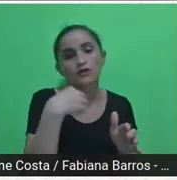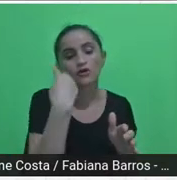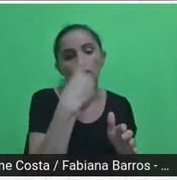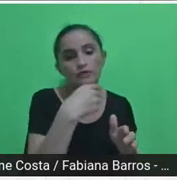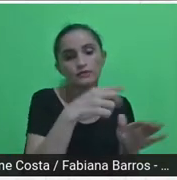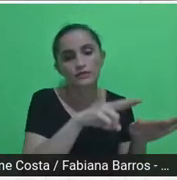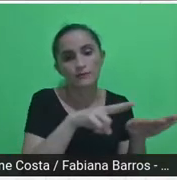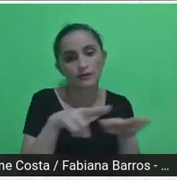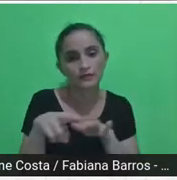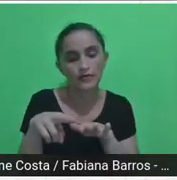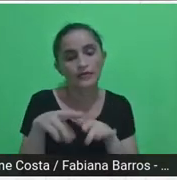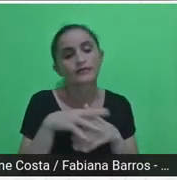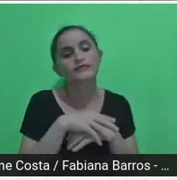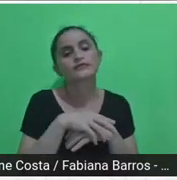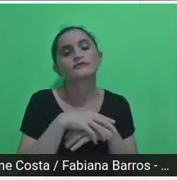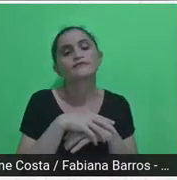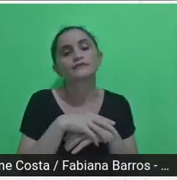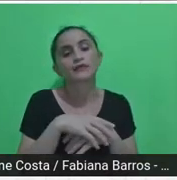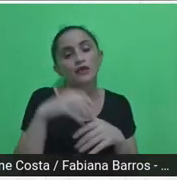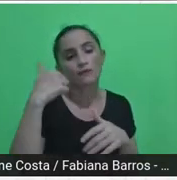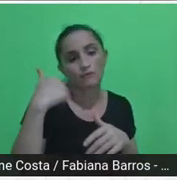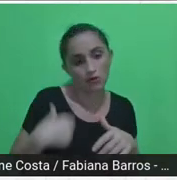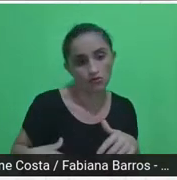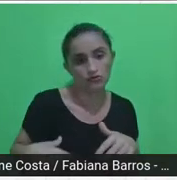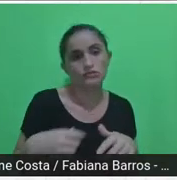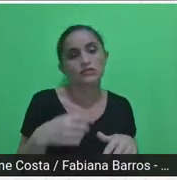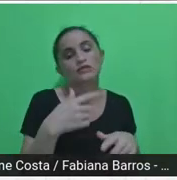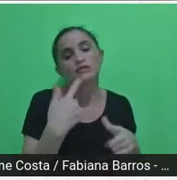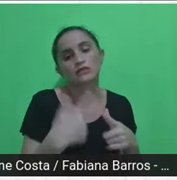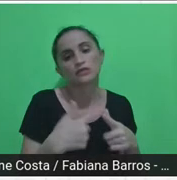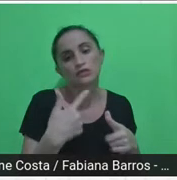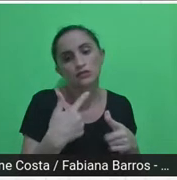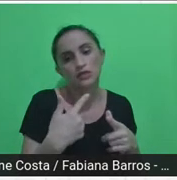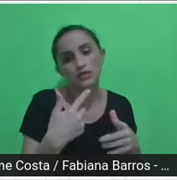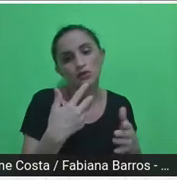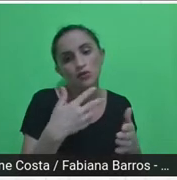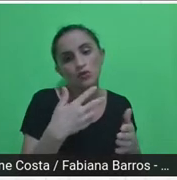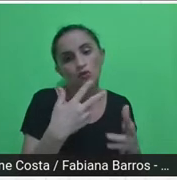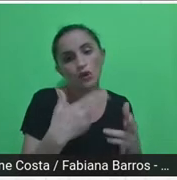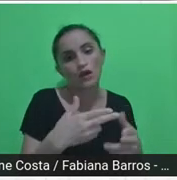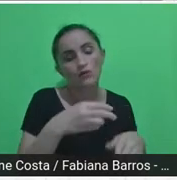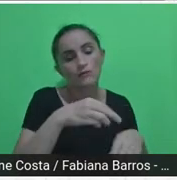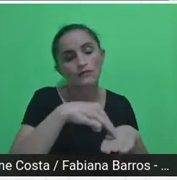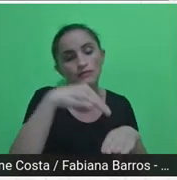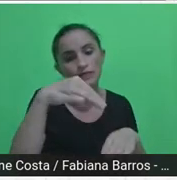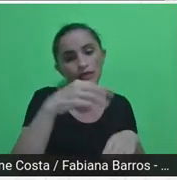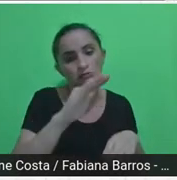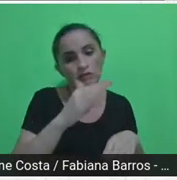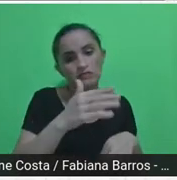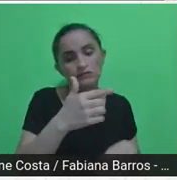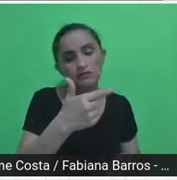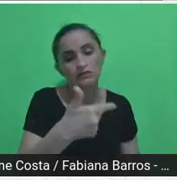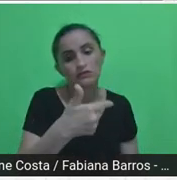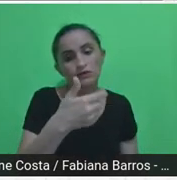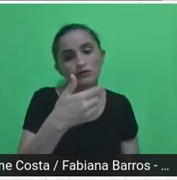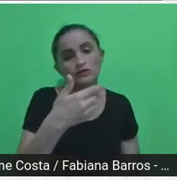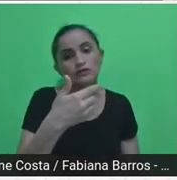ao mestrado, que hoje seria da ordem de 2.400, que é a referência que a gente usava da FAPESP,